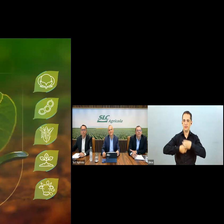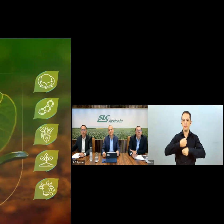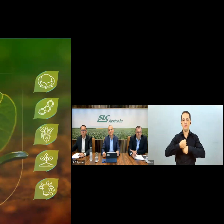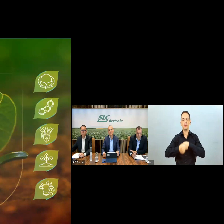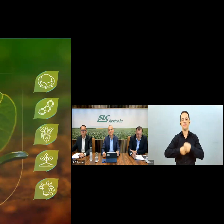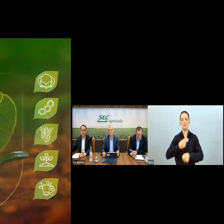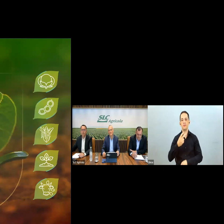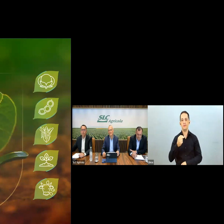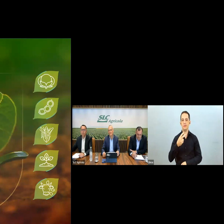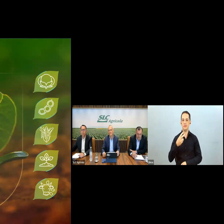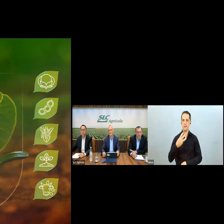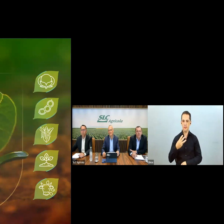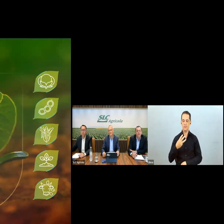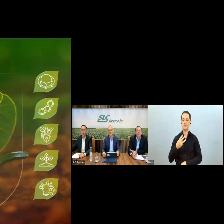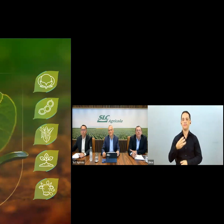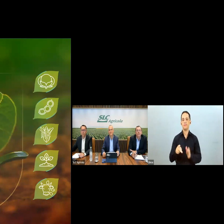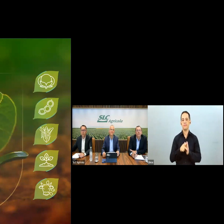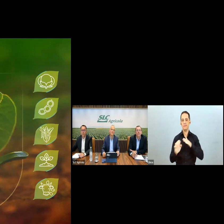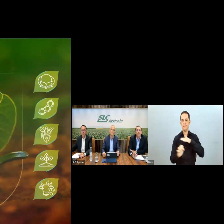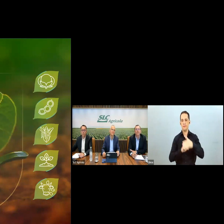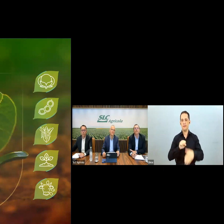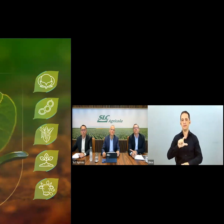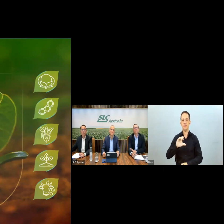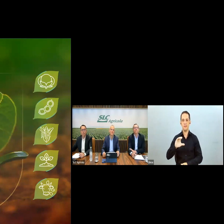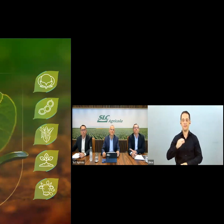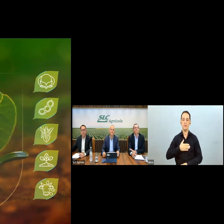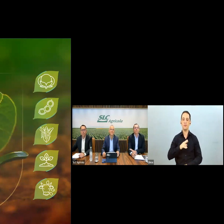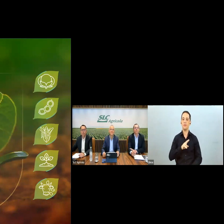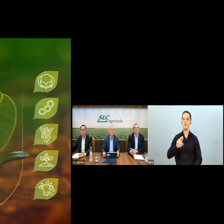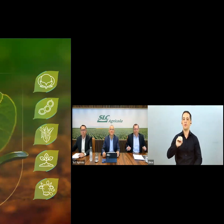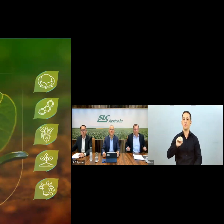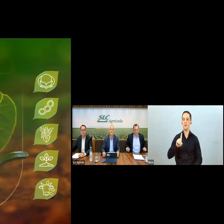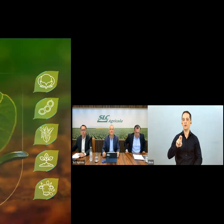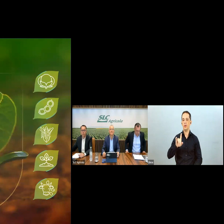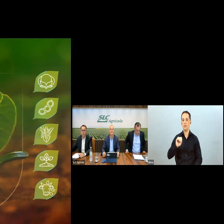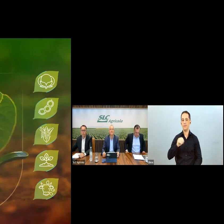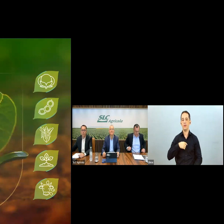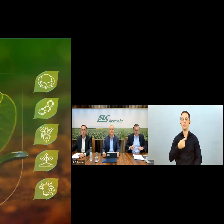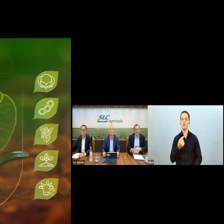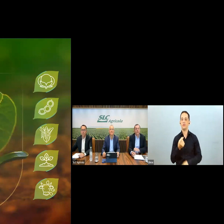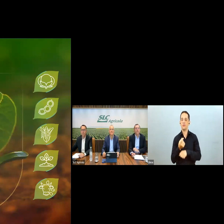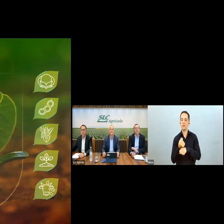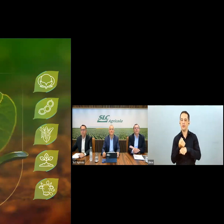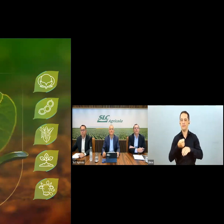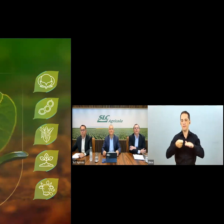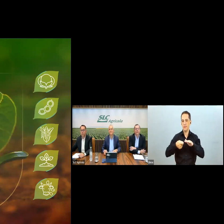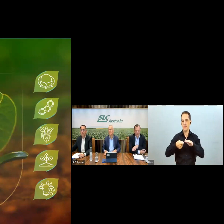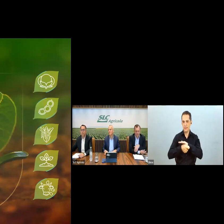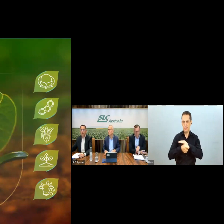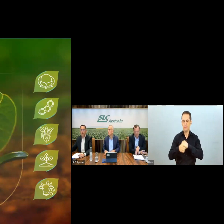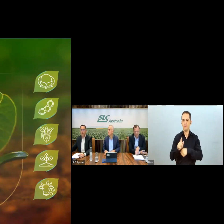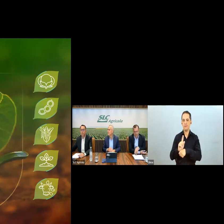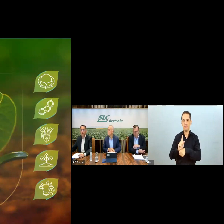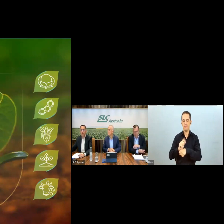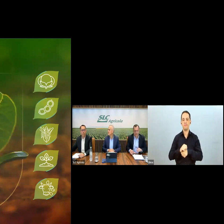da SLC Agrícola. Meu nome é Rodrigo Gelaim, sou gerente financeiro de relações com investidores. Presente está aqui comigo,